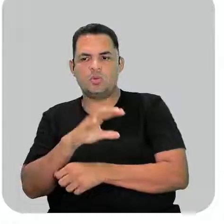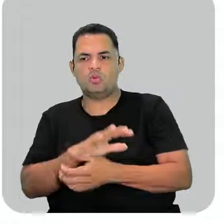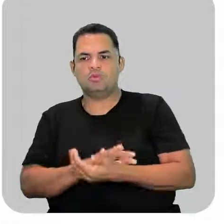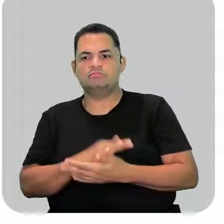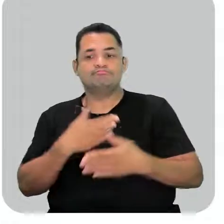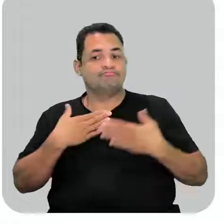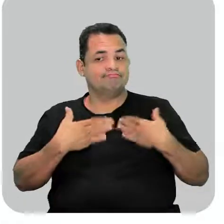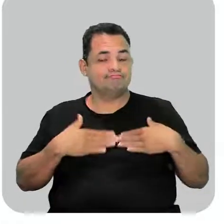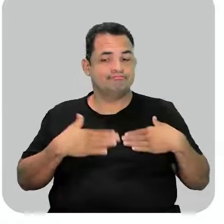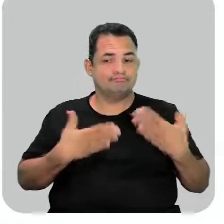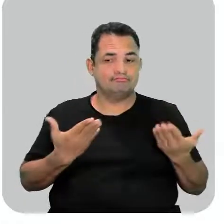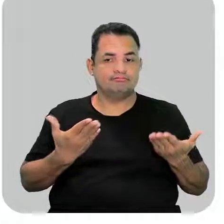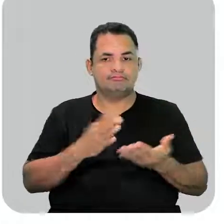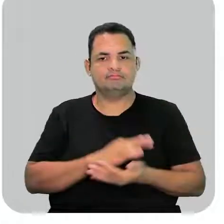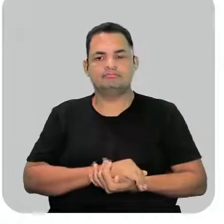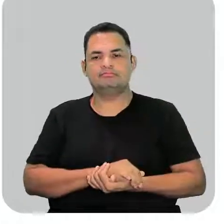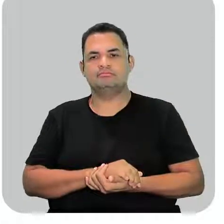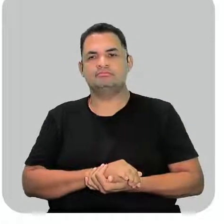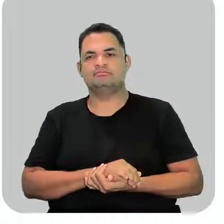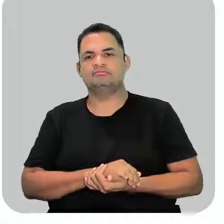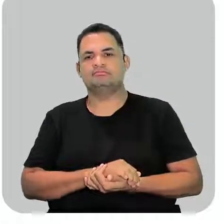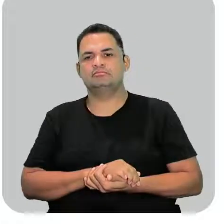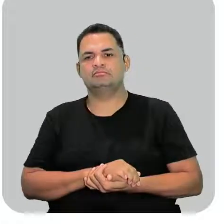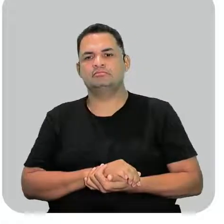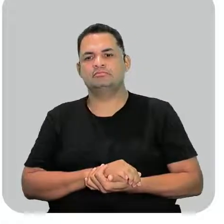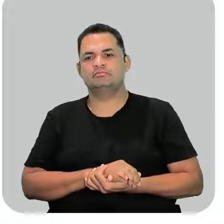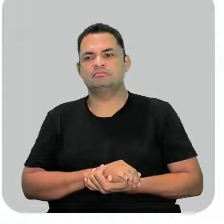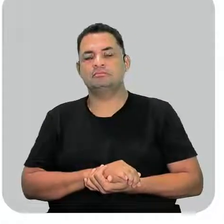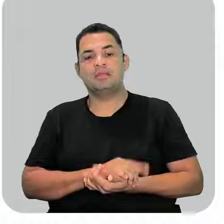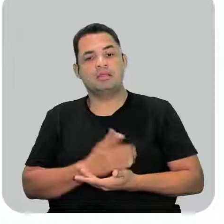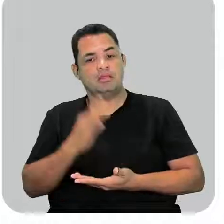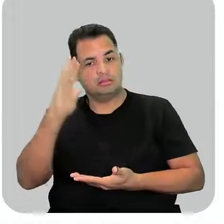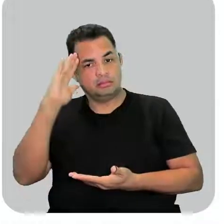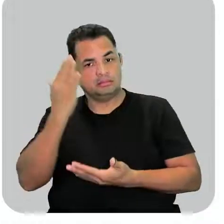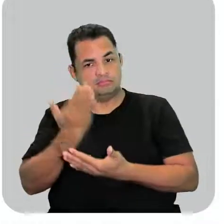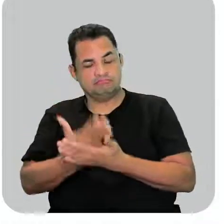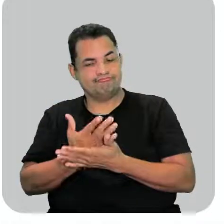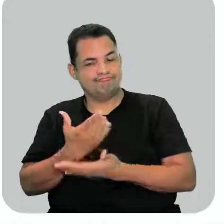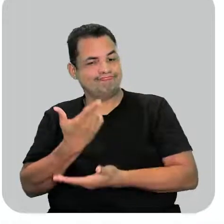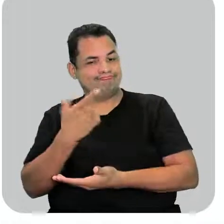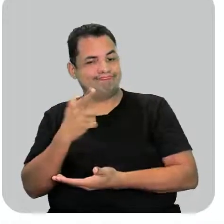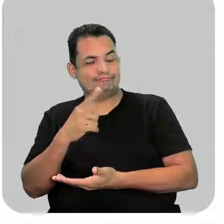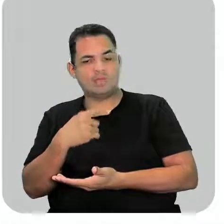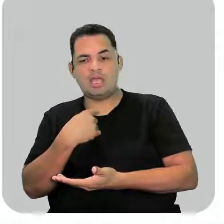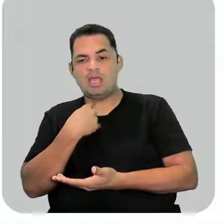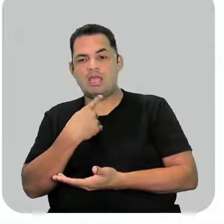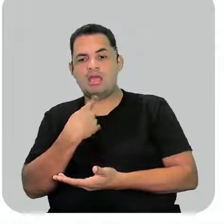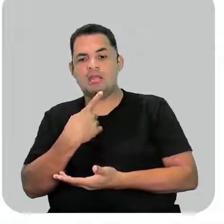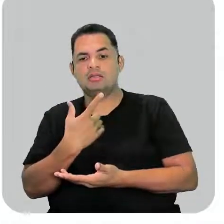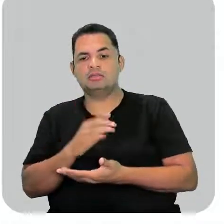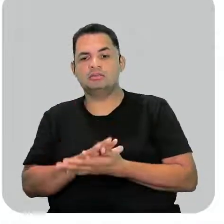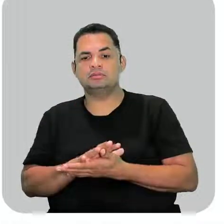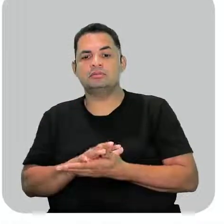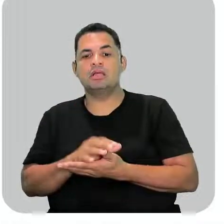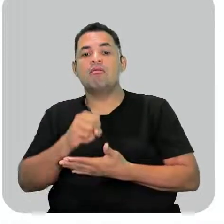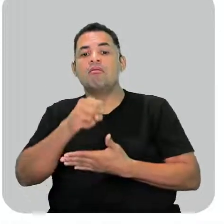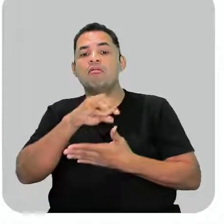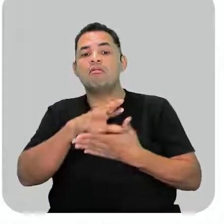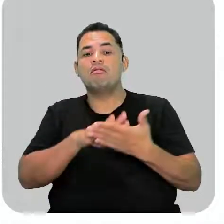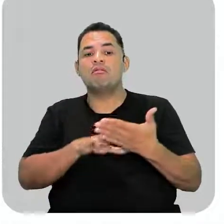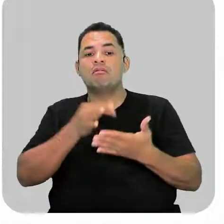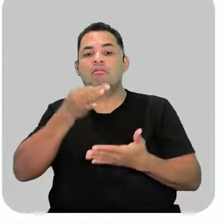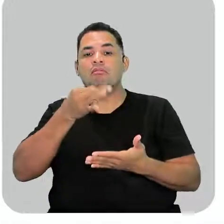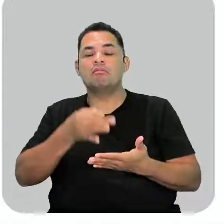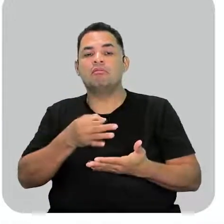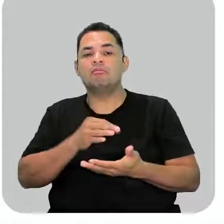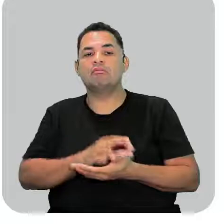Tranquilo, né? Foi bem tranquila essa questão. Creio que não tenha dúvida em relação à alternativa correta, né?